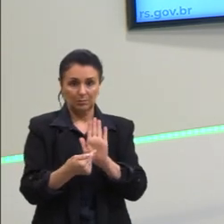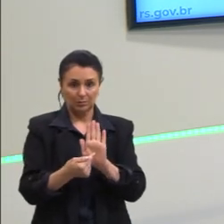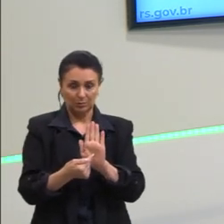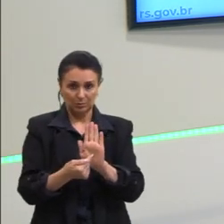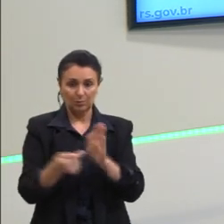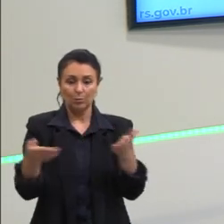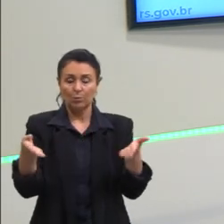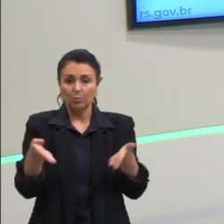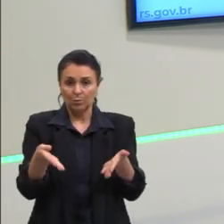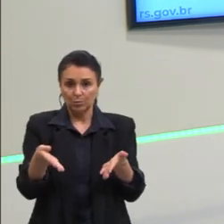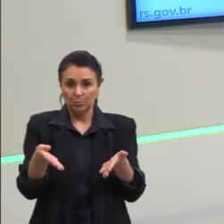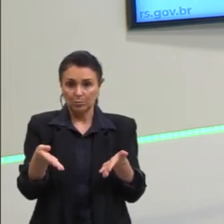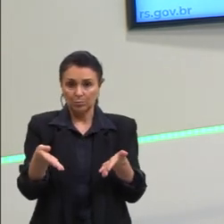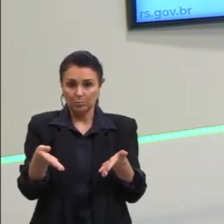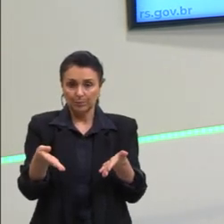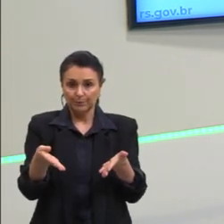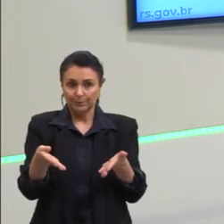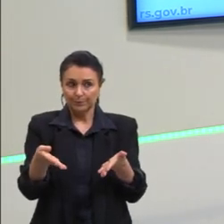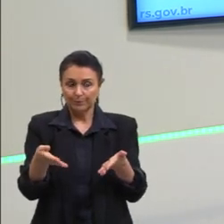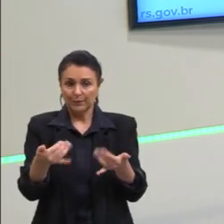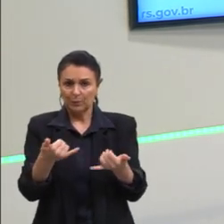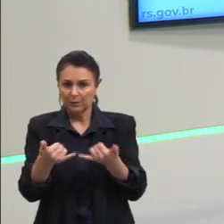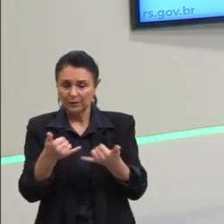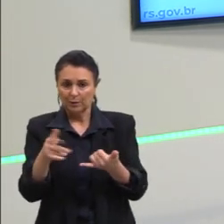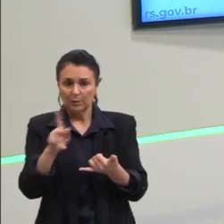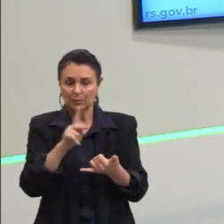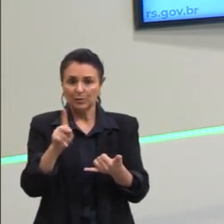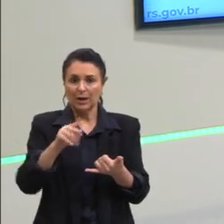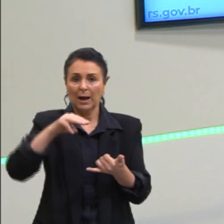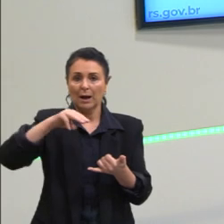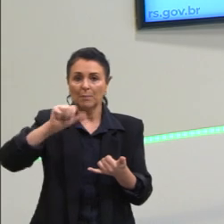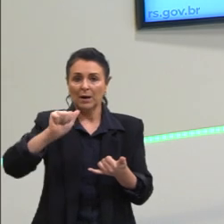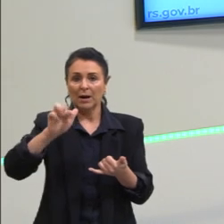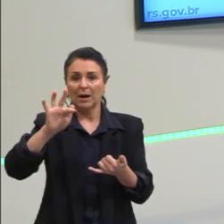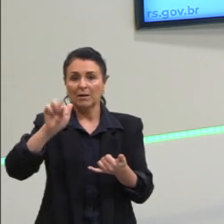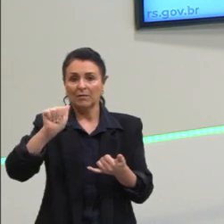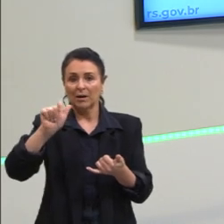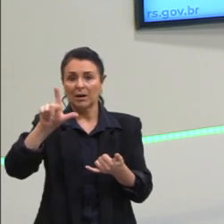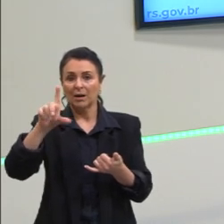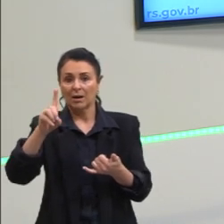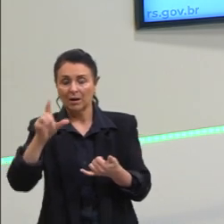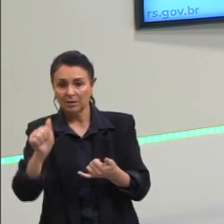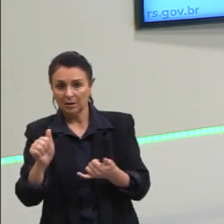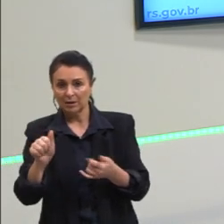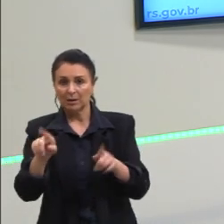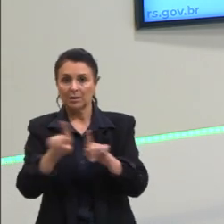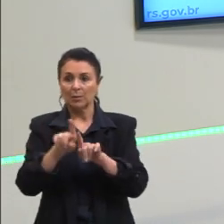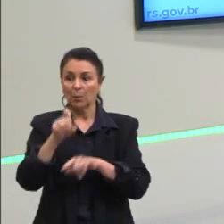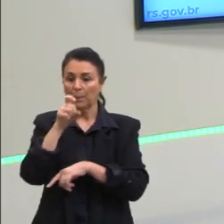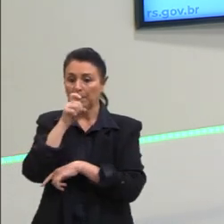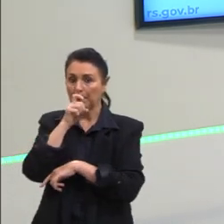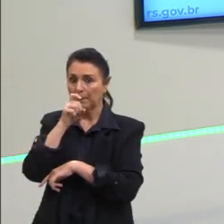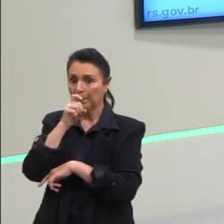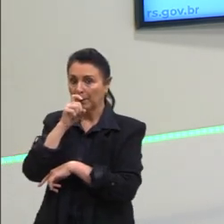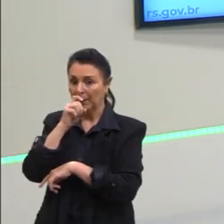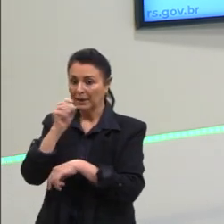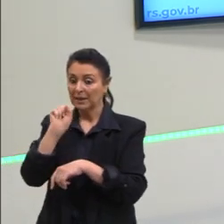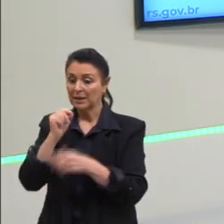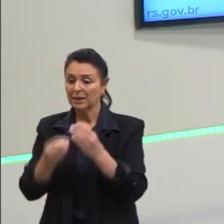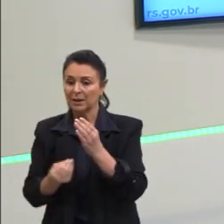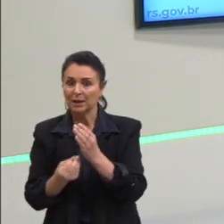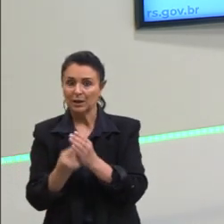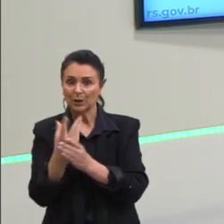hoje, por exemplo, eu trouxe a Mafalda e o Kino, o pai, o criador da